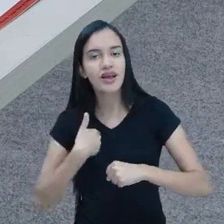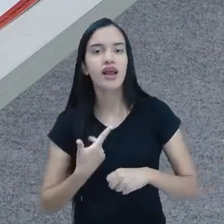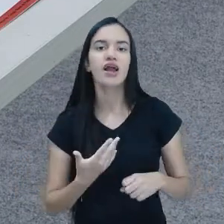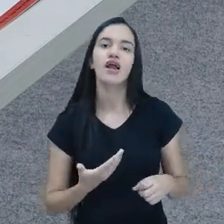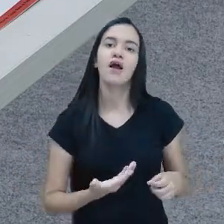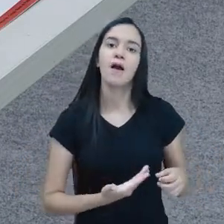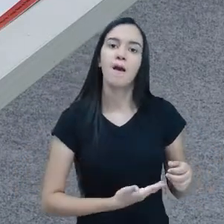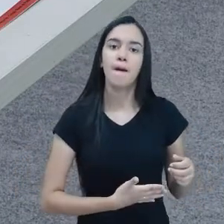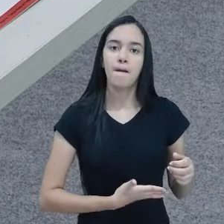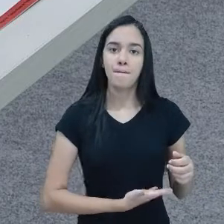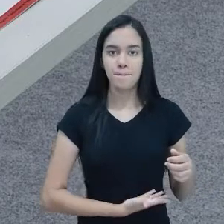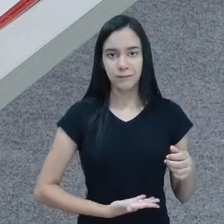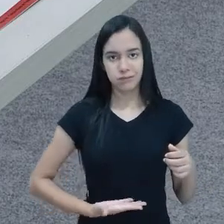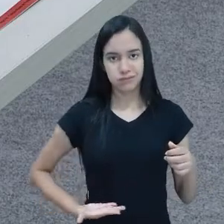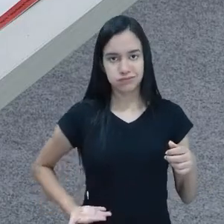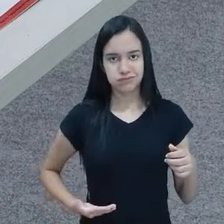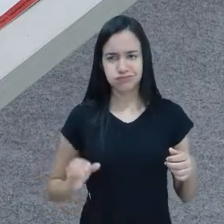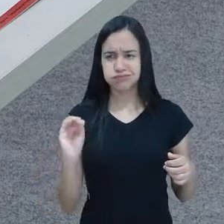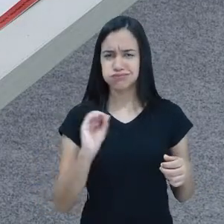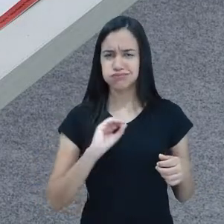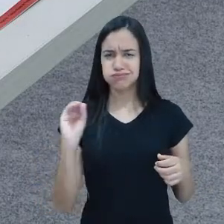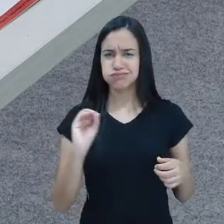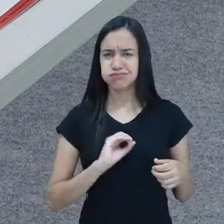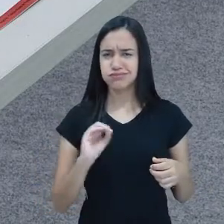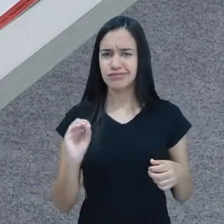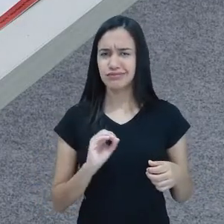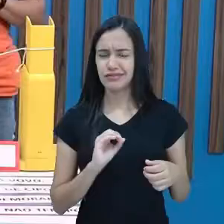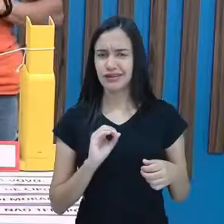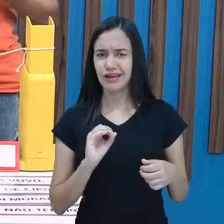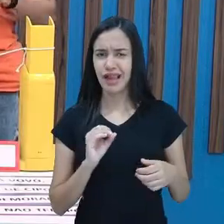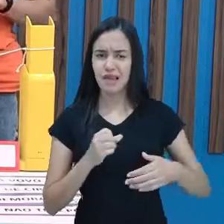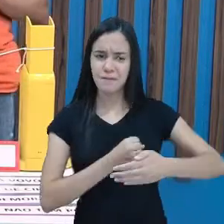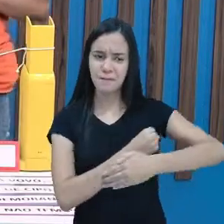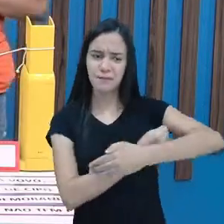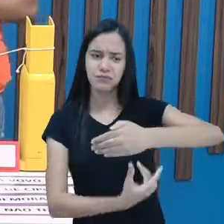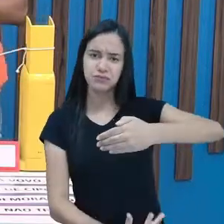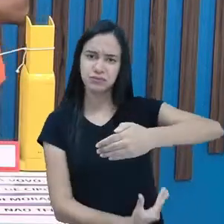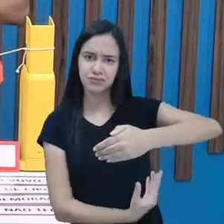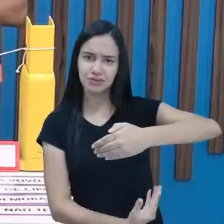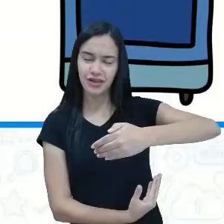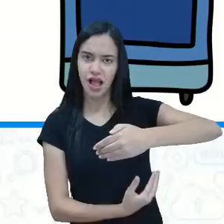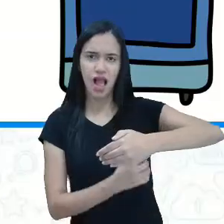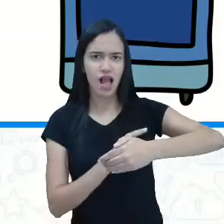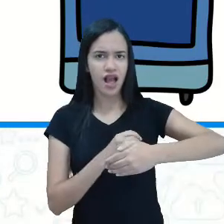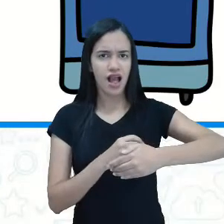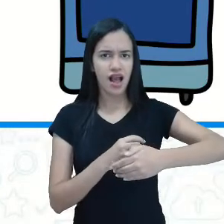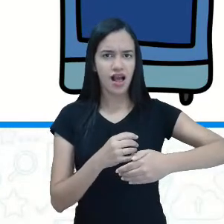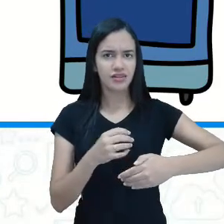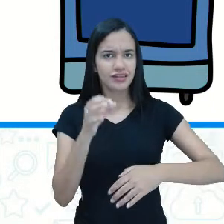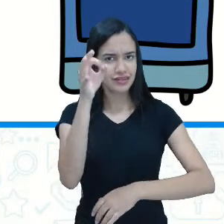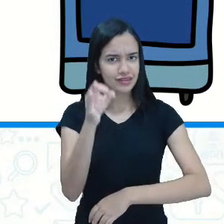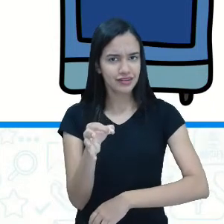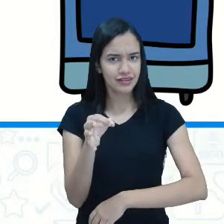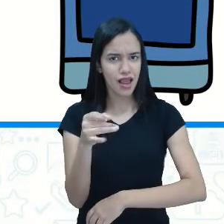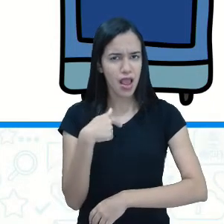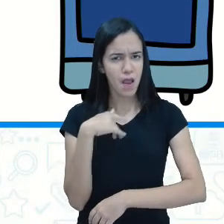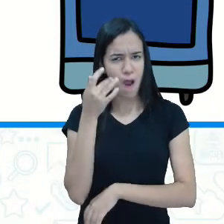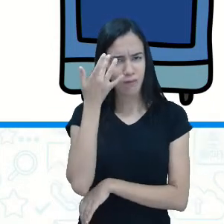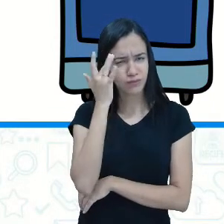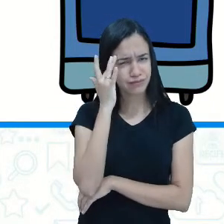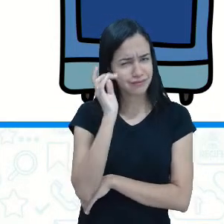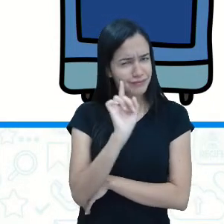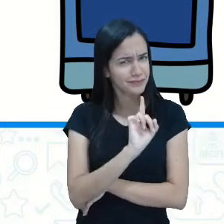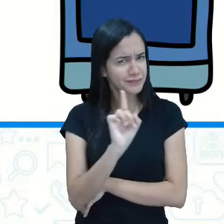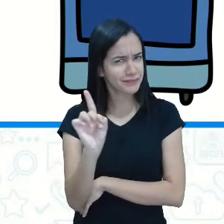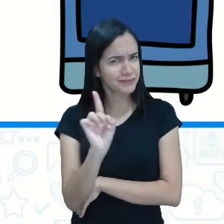Barriga vazia. Barriga vazia. Panela no fogo. sei. Tem alguma coisa estranha aí. Tá certo, professora Josi? Eu acho que não. Olha